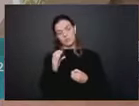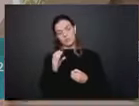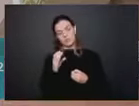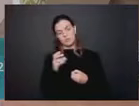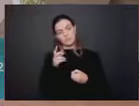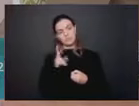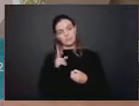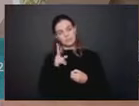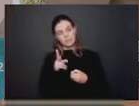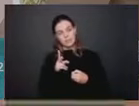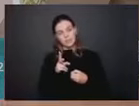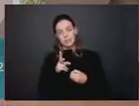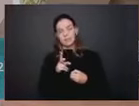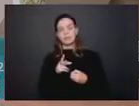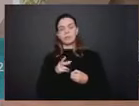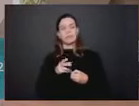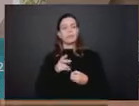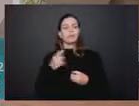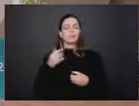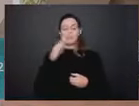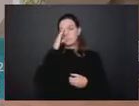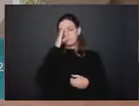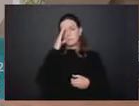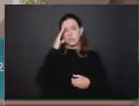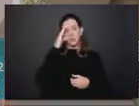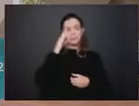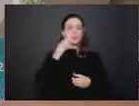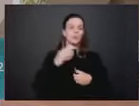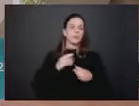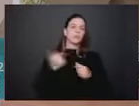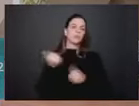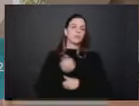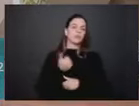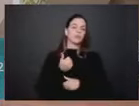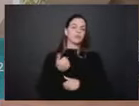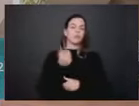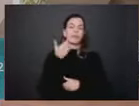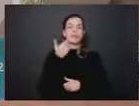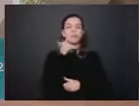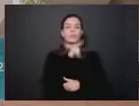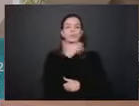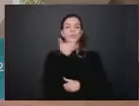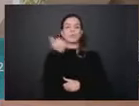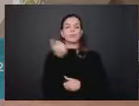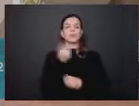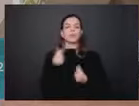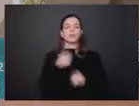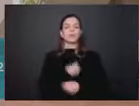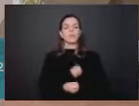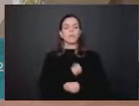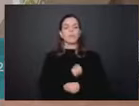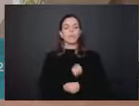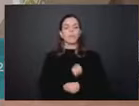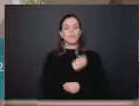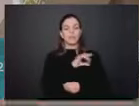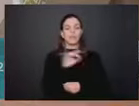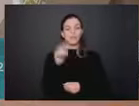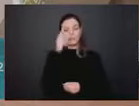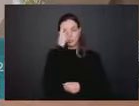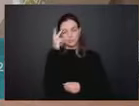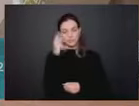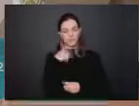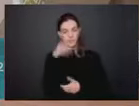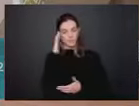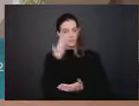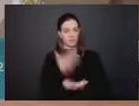do planejamento urbano e no propósito de buscar a melhor qualidade de vida para os seus cidadãos. Acredito que os operadores locais são os mais qualificados para